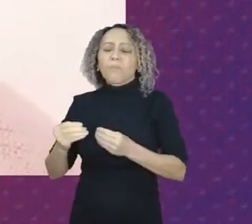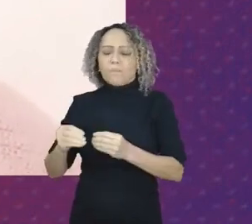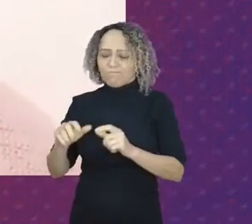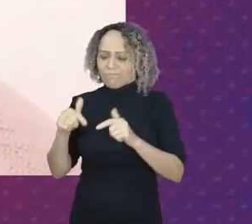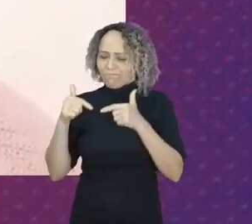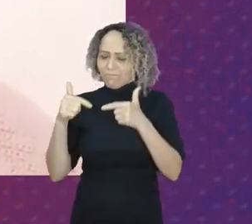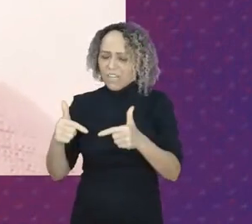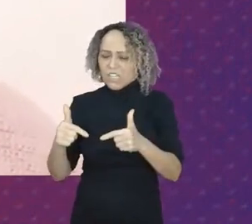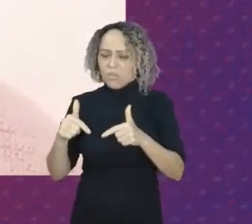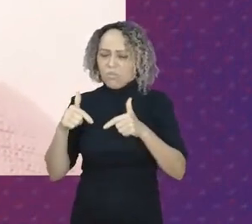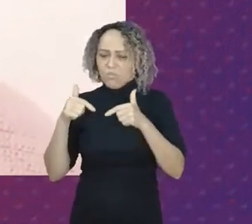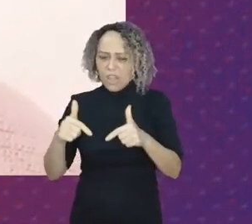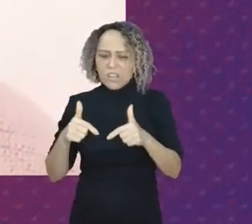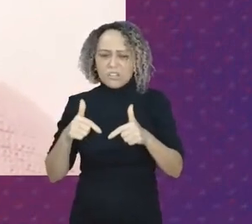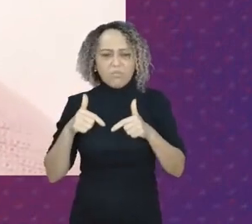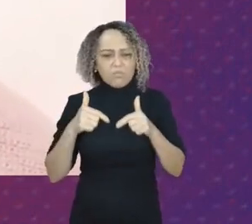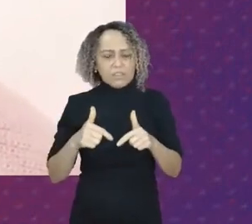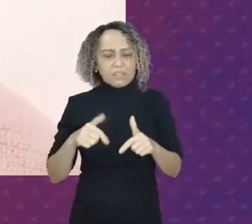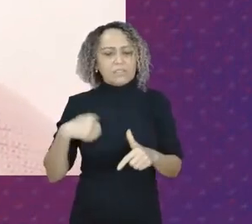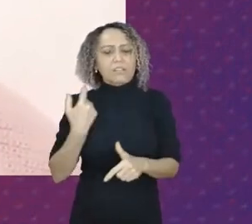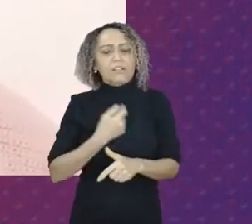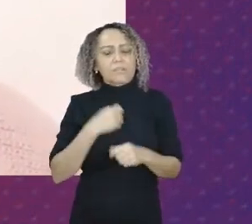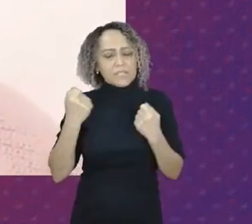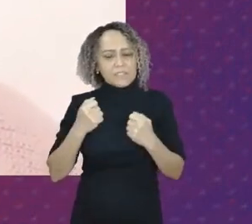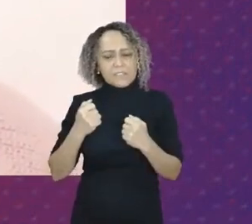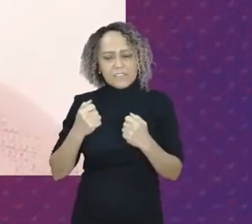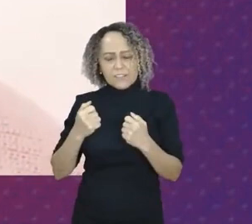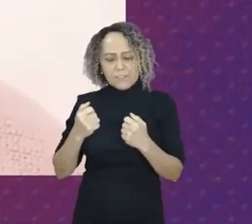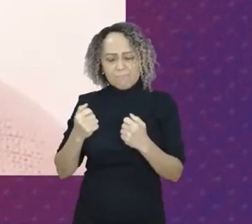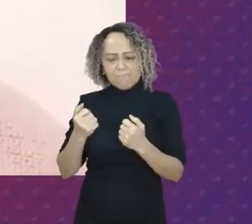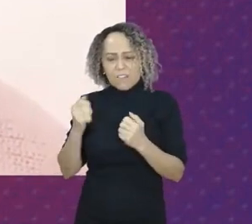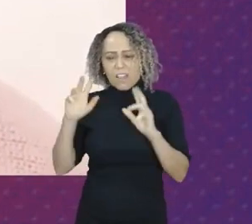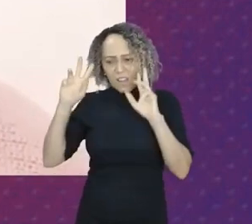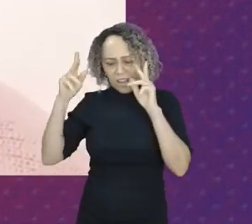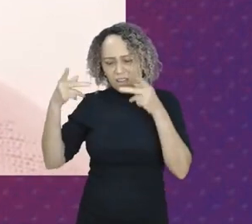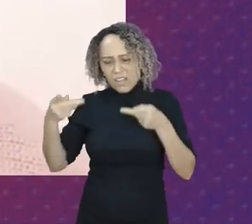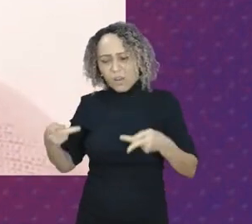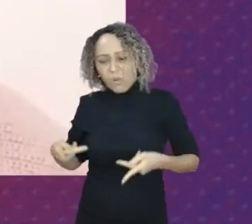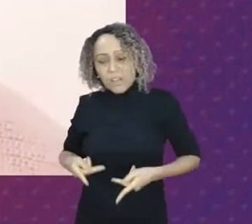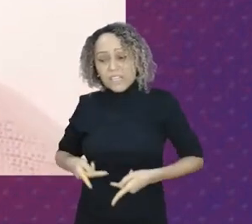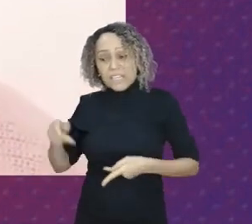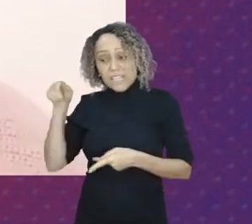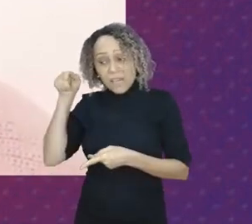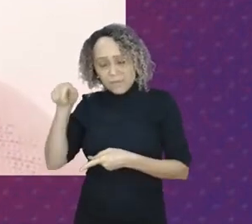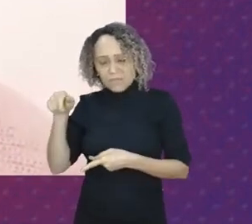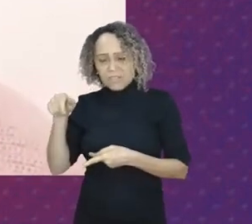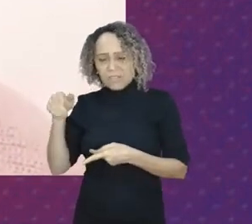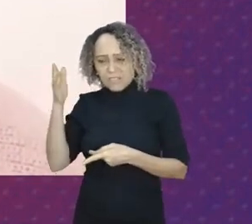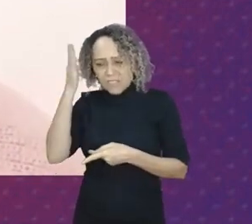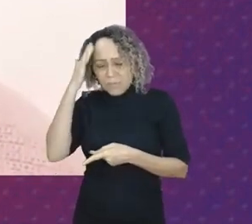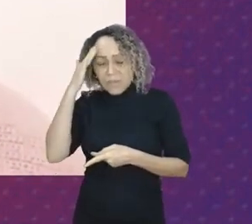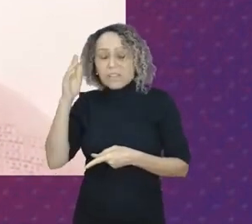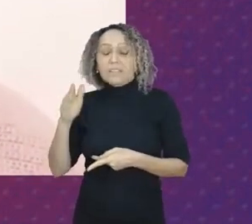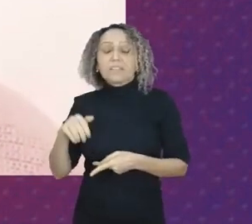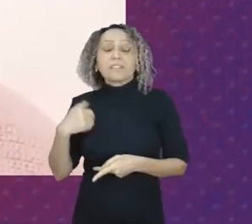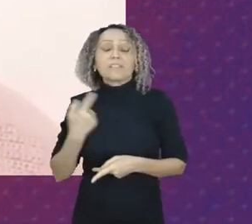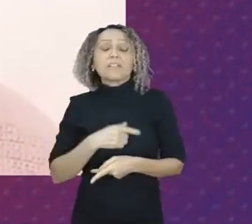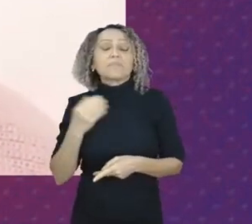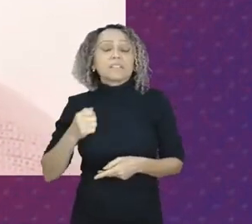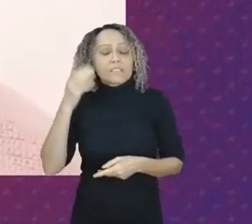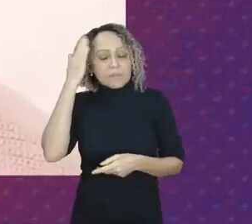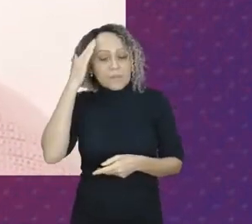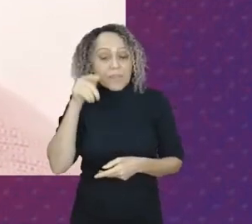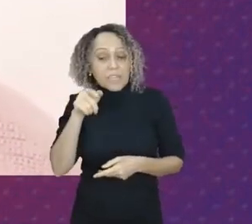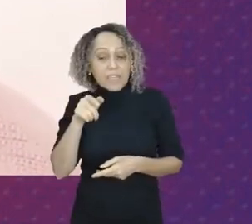precisamos reconhecer isso nós precisamos reconhecer a professora que quer ser uma parlamentar